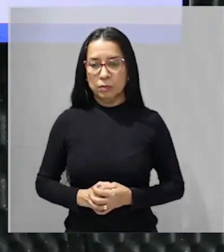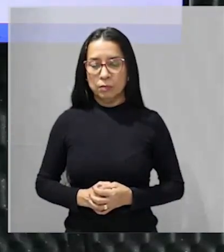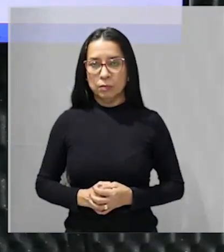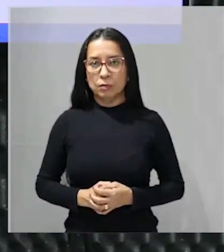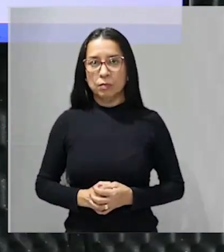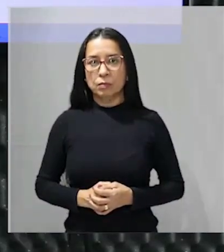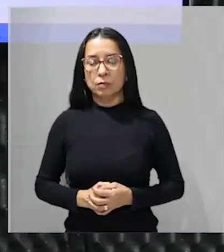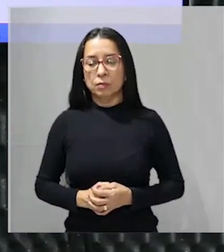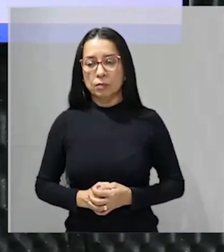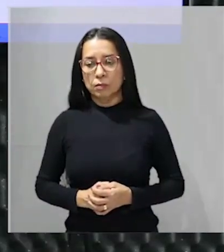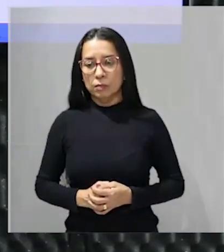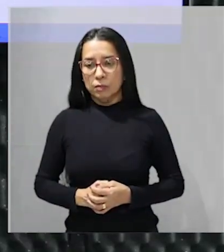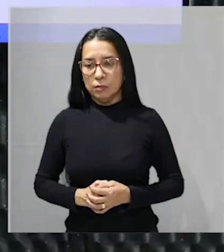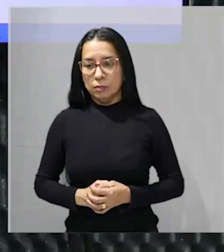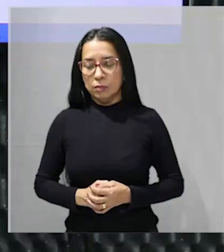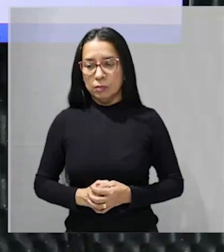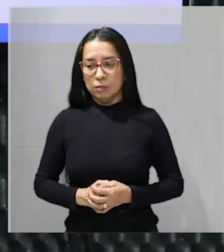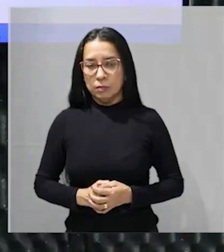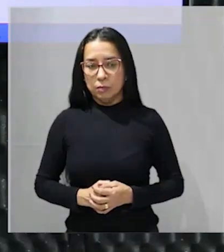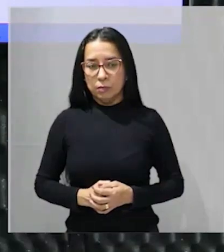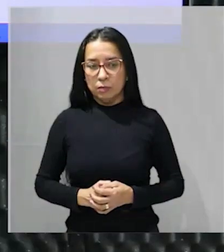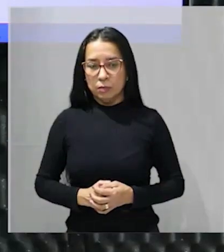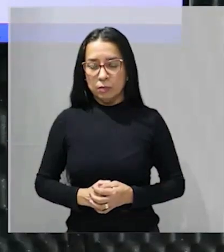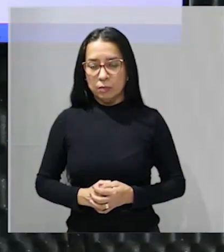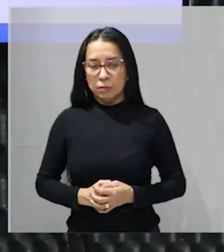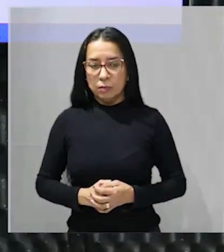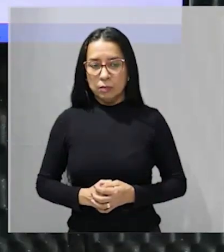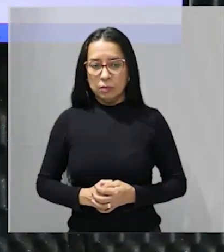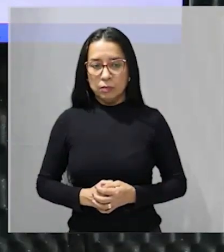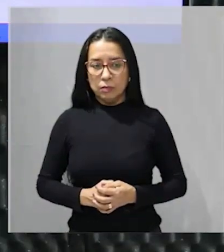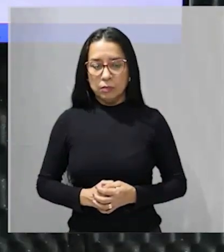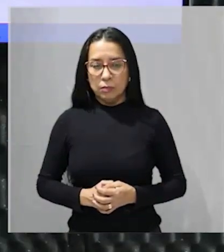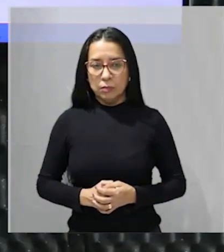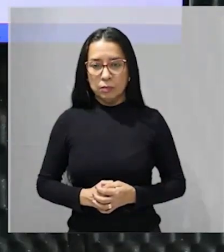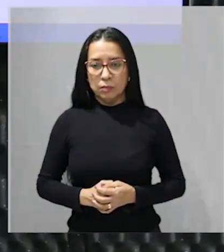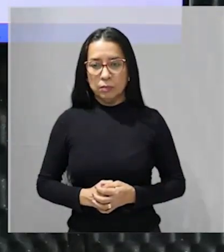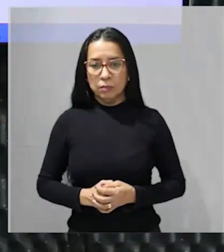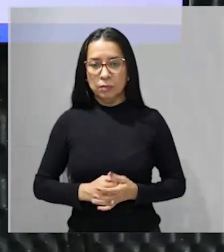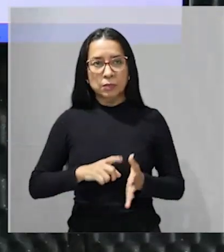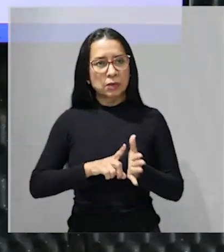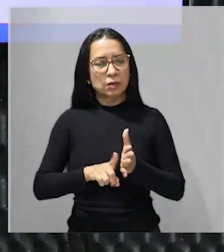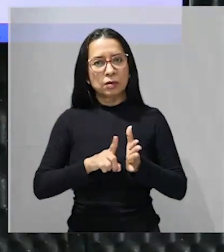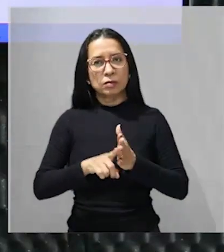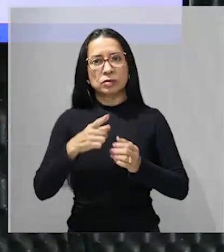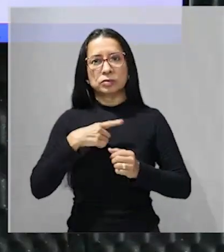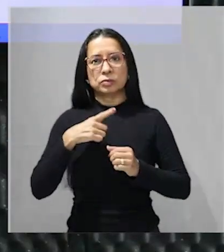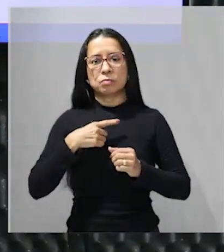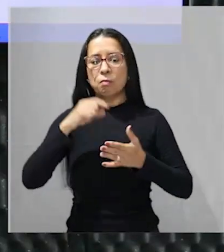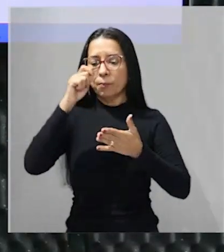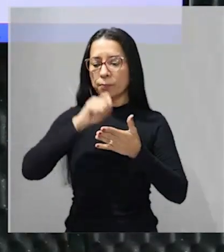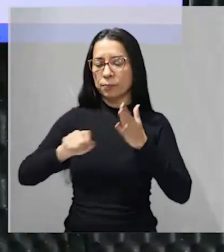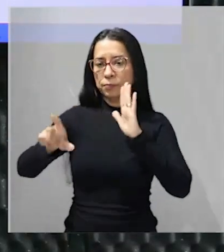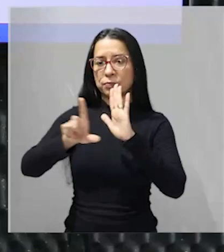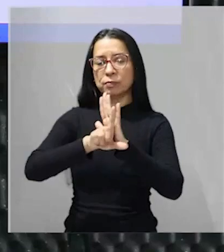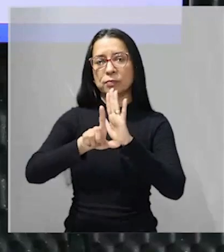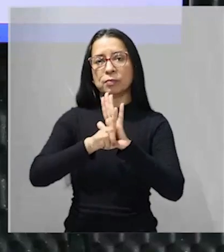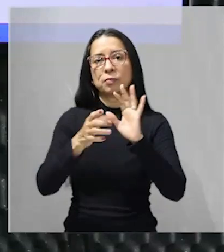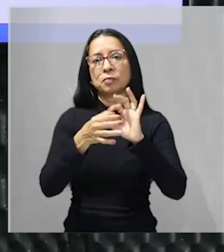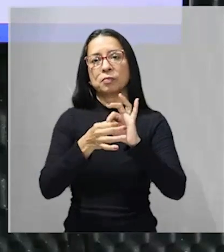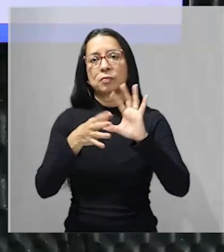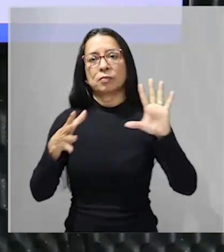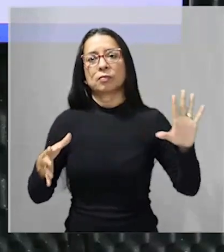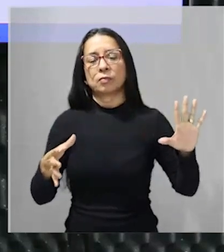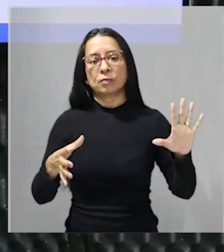controversa para alguns foi um mártire principalmente pela questão de ter assinado a lei emancipatória